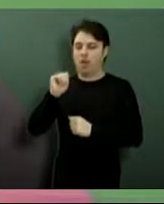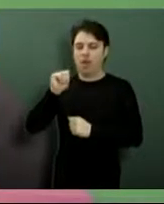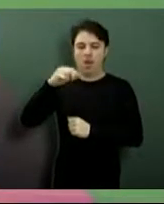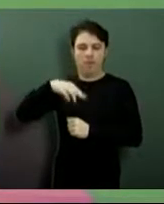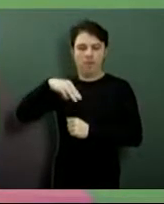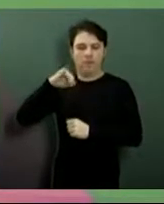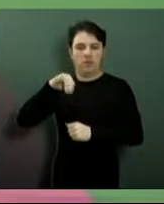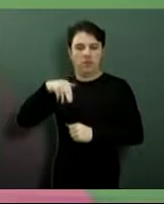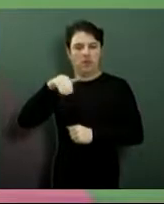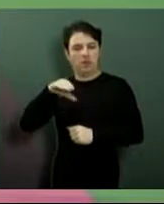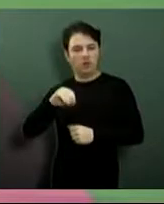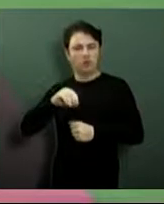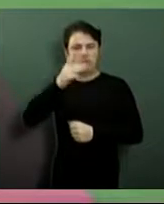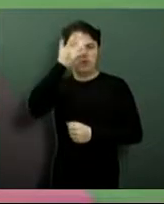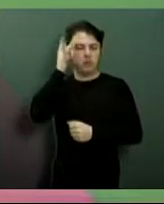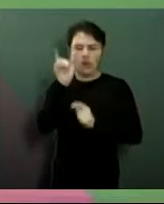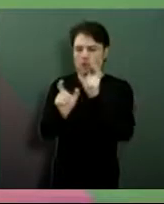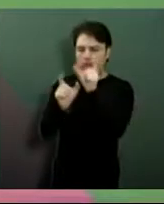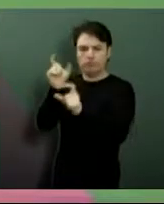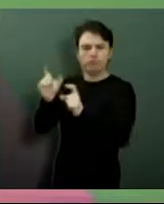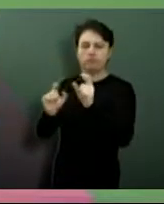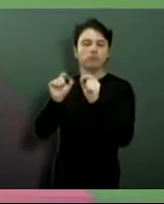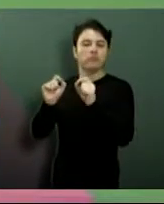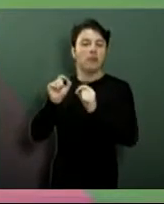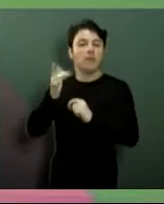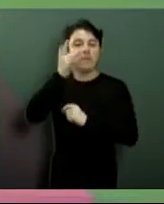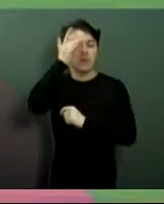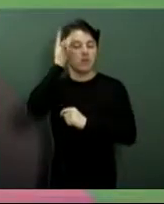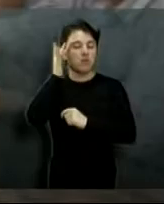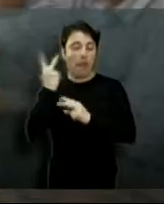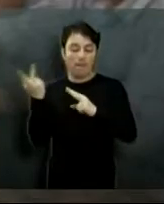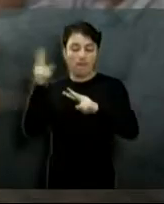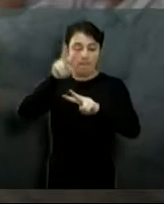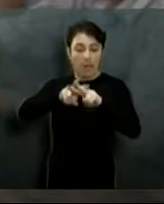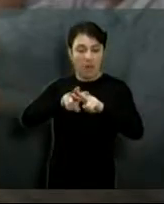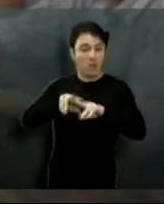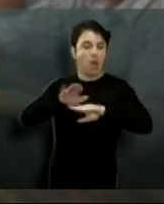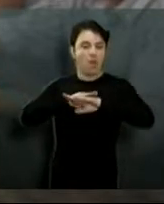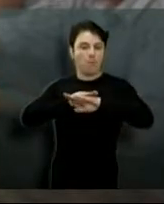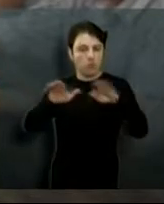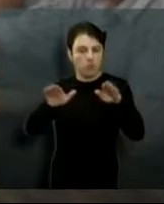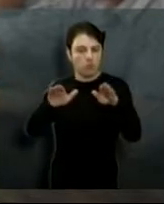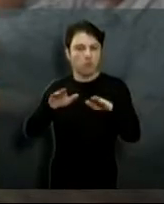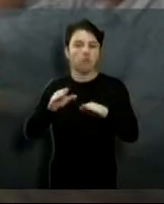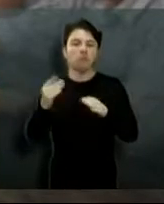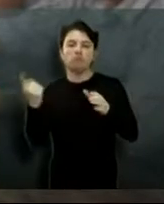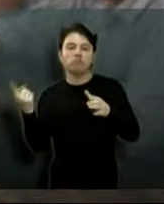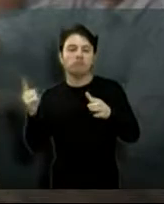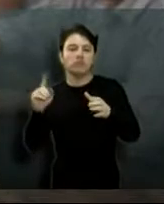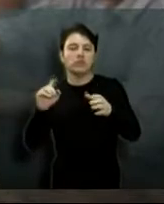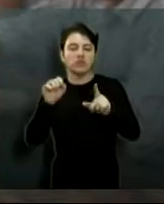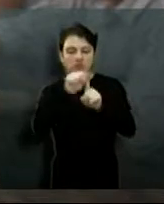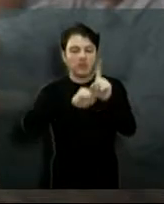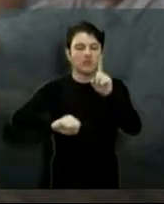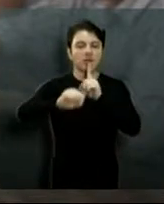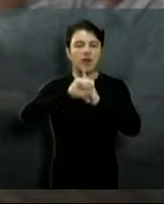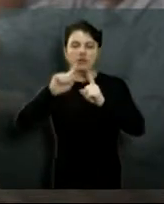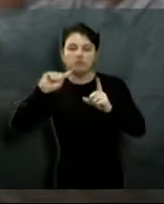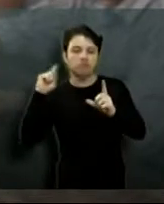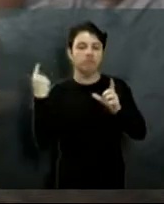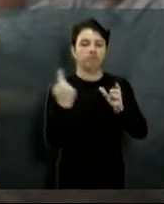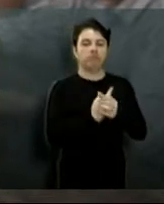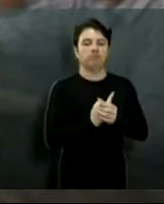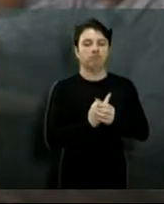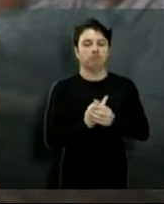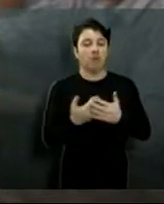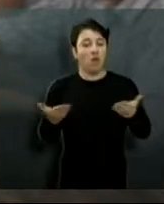sobre a reinserção social dos egressos do sistema penitenciário. O que acontece? A gente está tratando sobre segurança pública. A gente